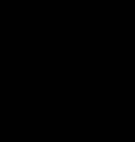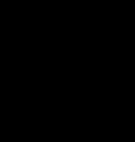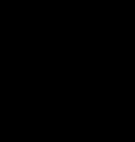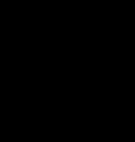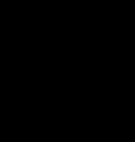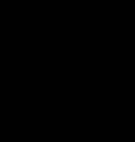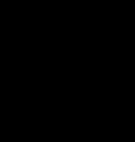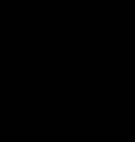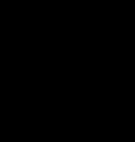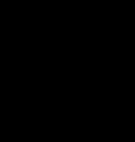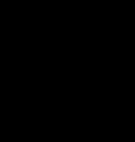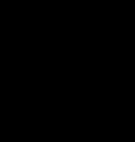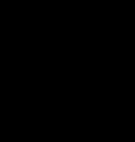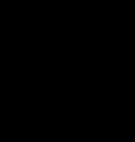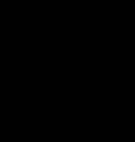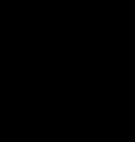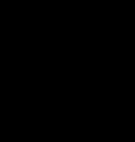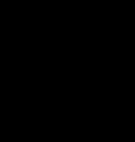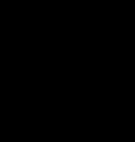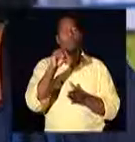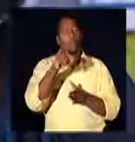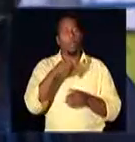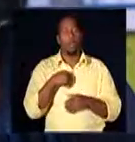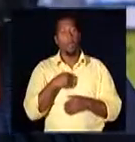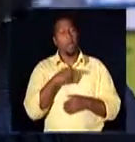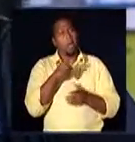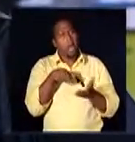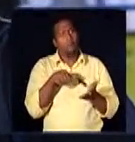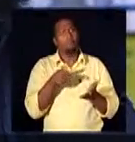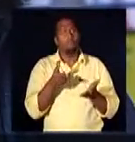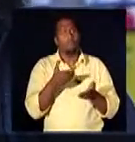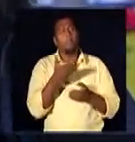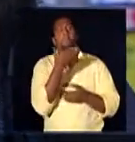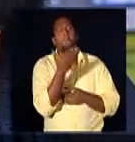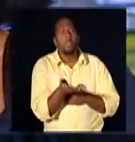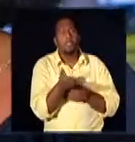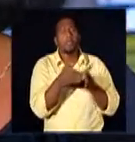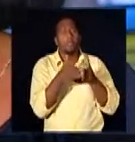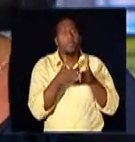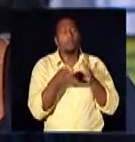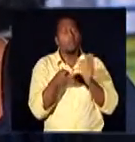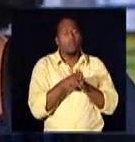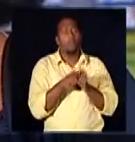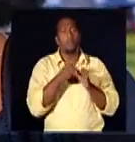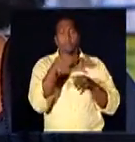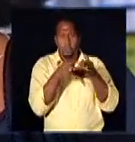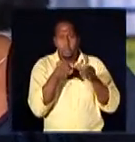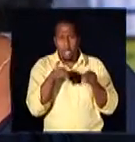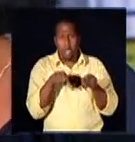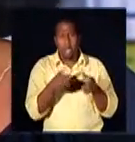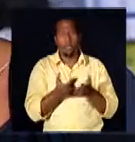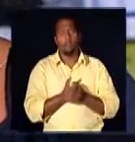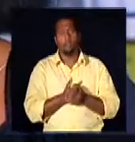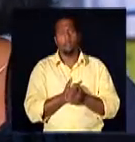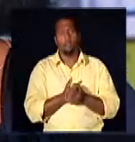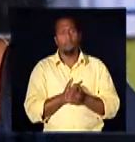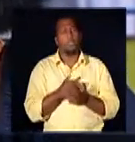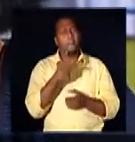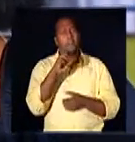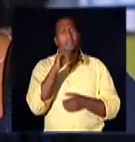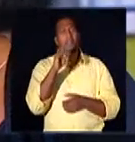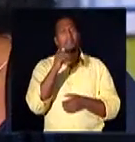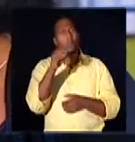Você sabe o que é uma petição? É um pedido, né? De... jurídico.